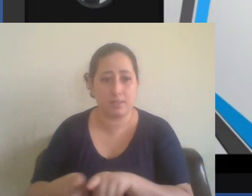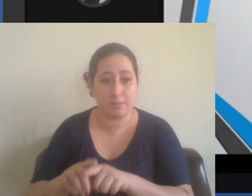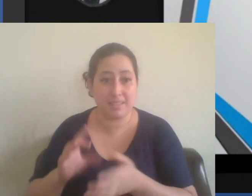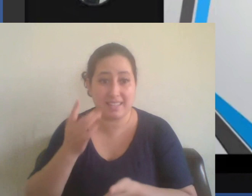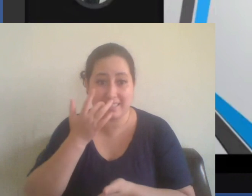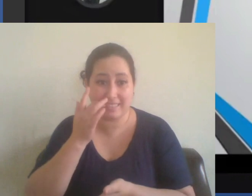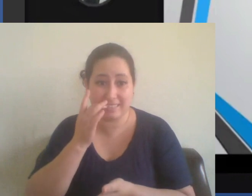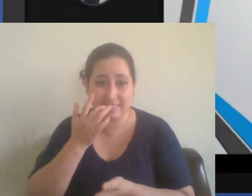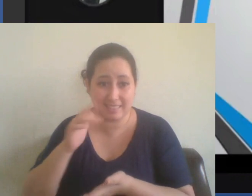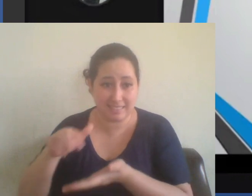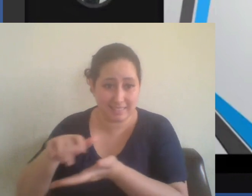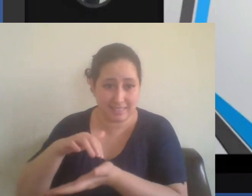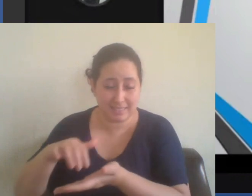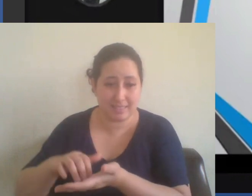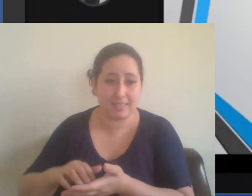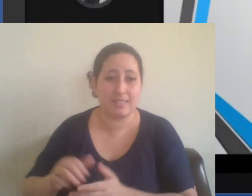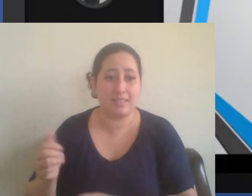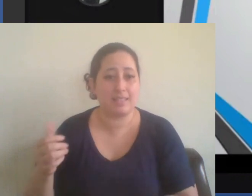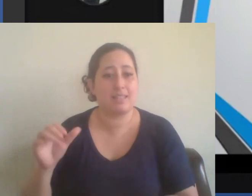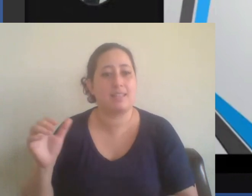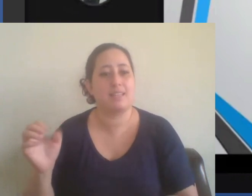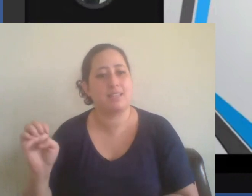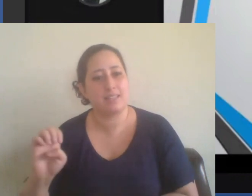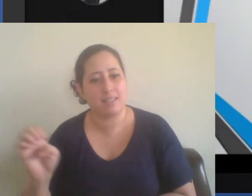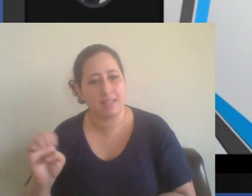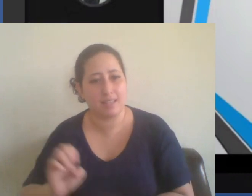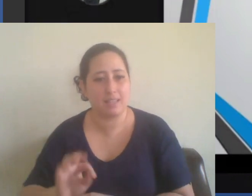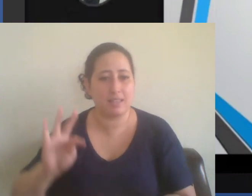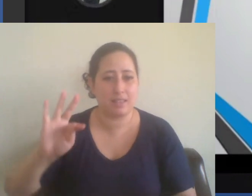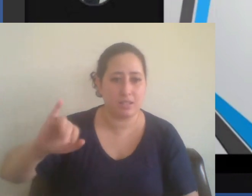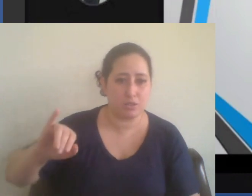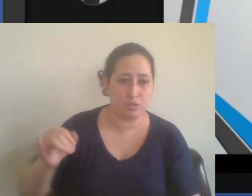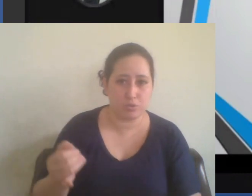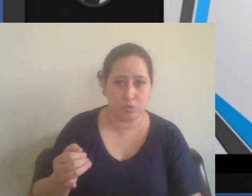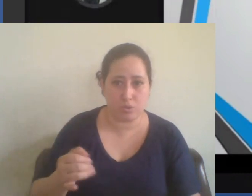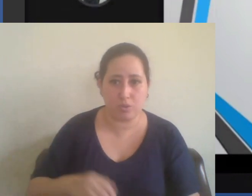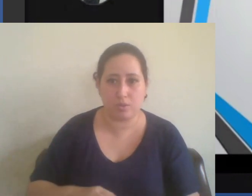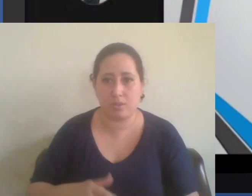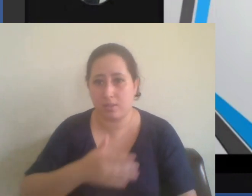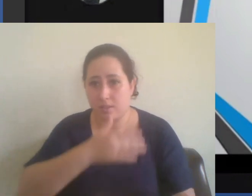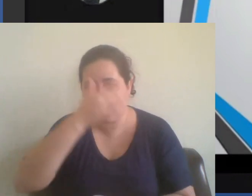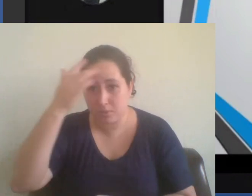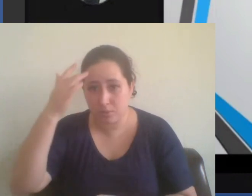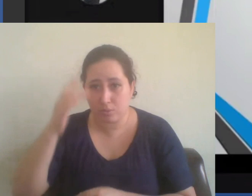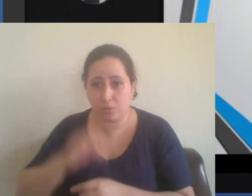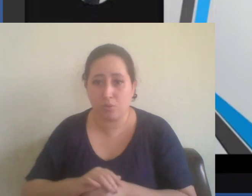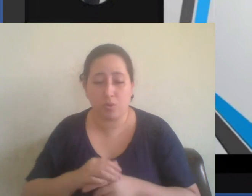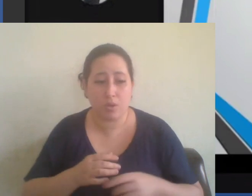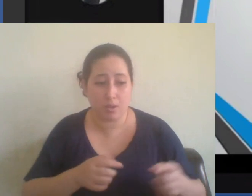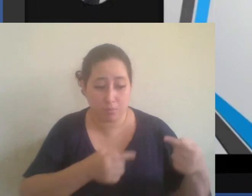homossexuais testemunhas de Jeová opositores políticos e eslavos